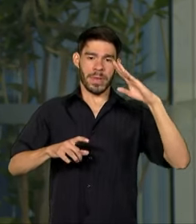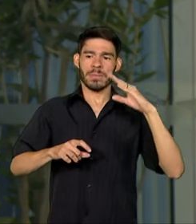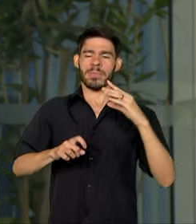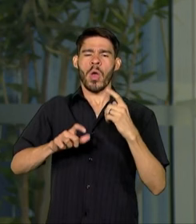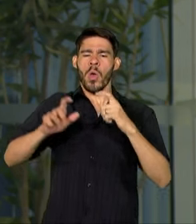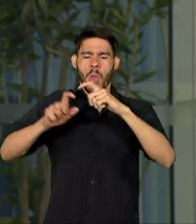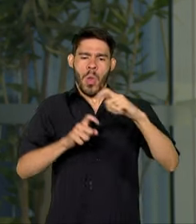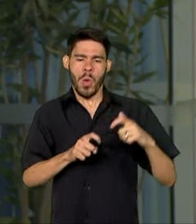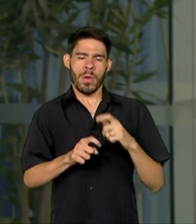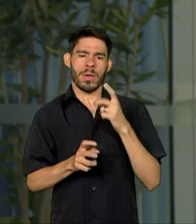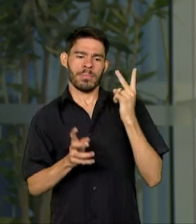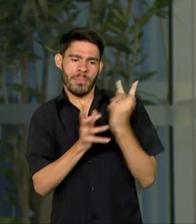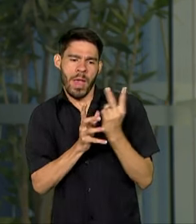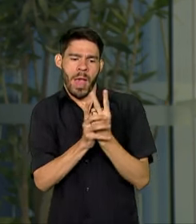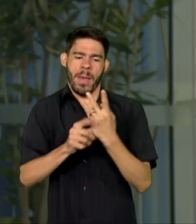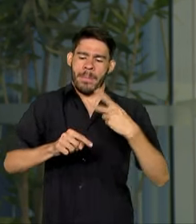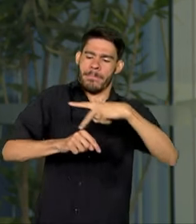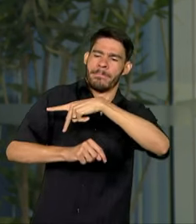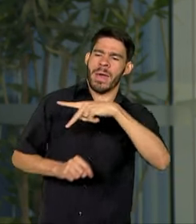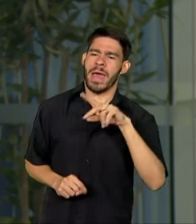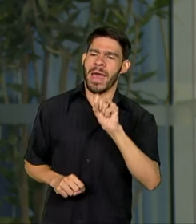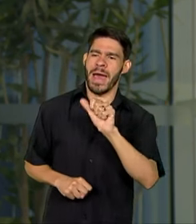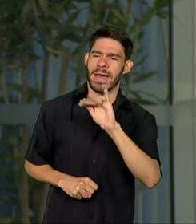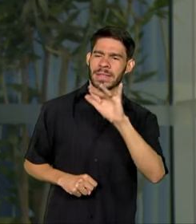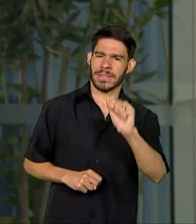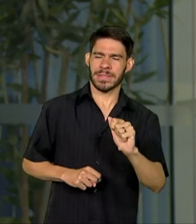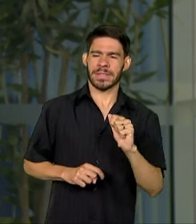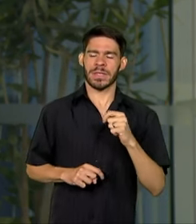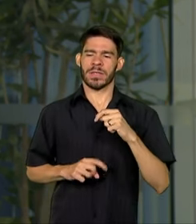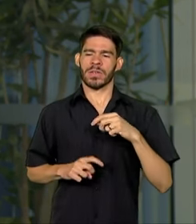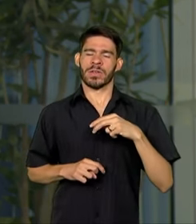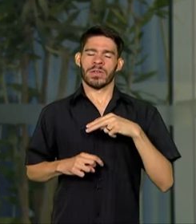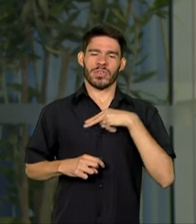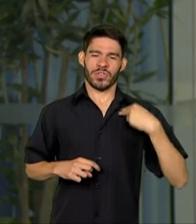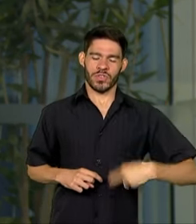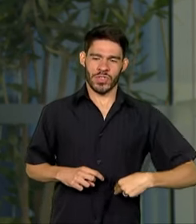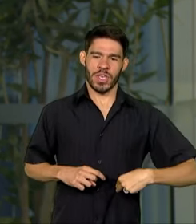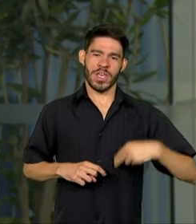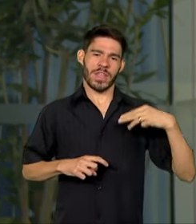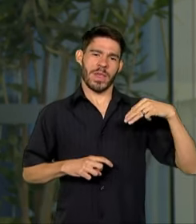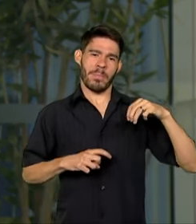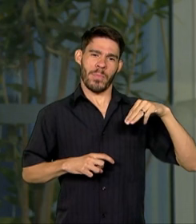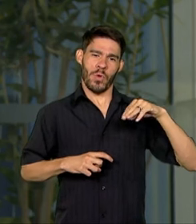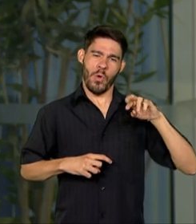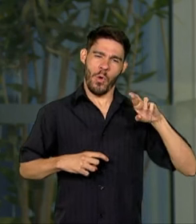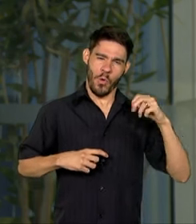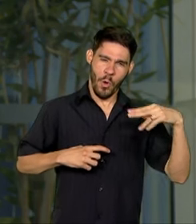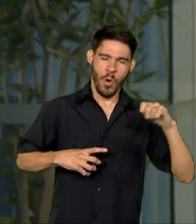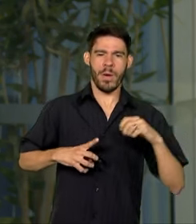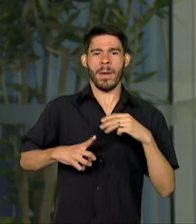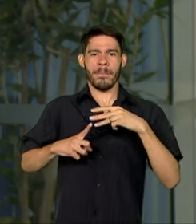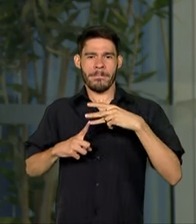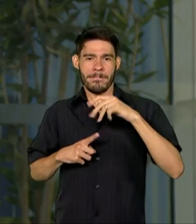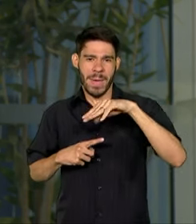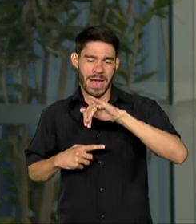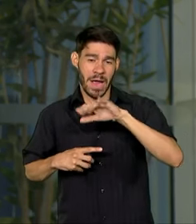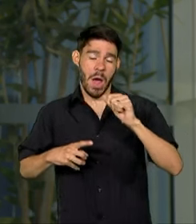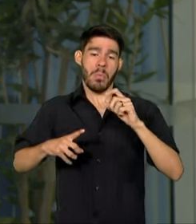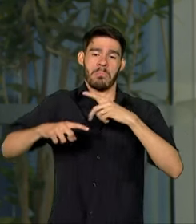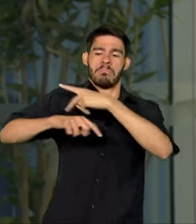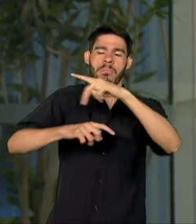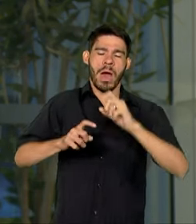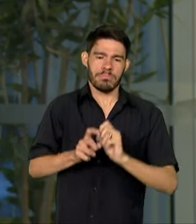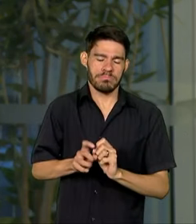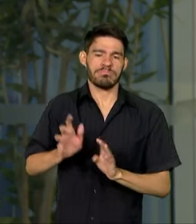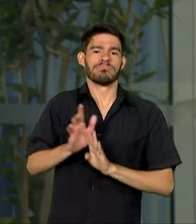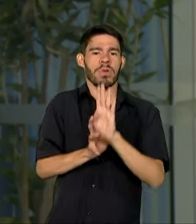destinos se mantiveram naqueles países da Ásia, especialmente China, Hong Kong, Macau. Para esses países, as exportações aumentaram